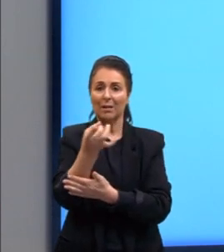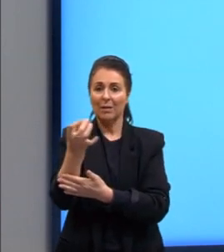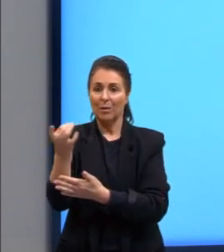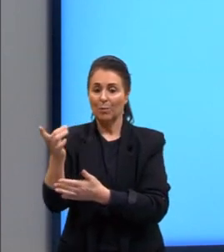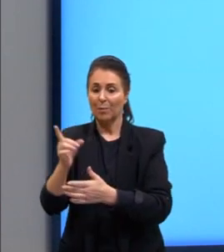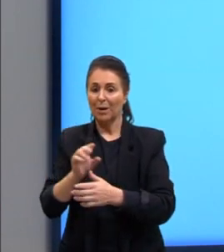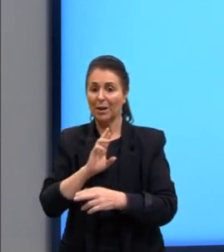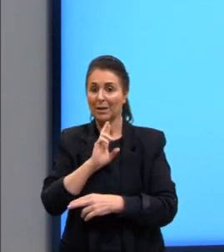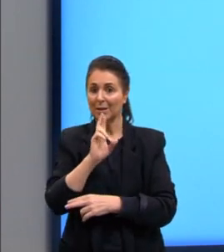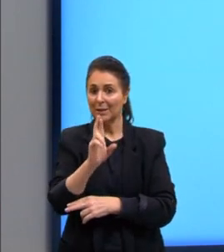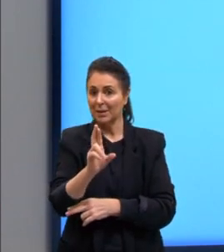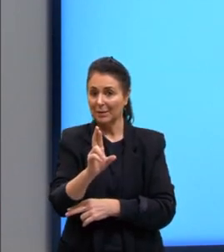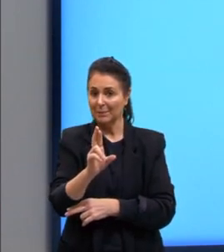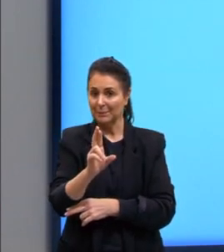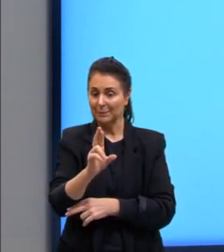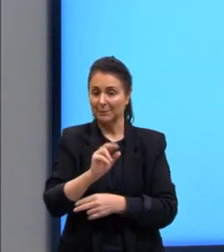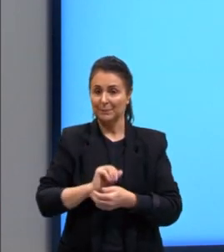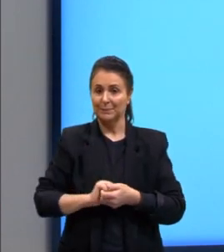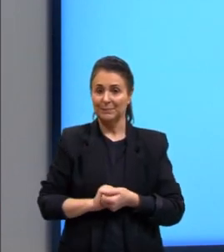alternativas.